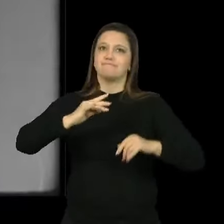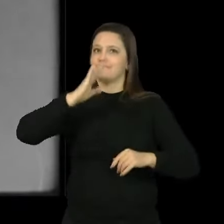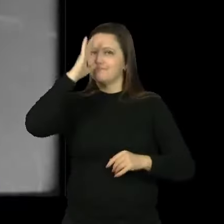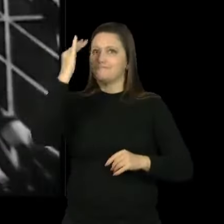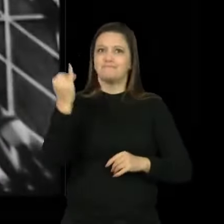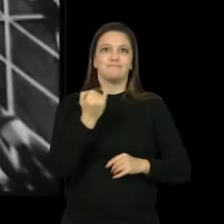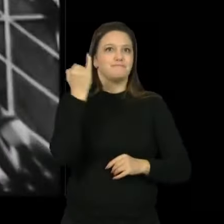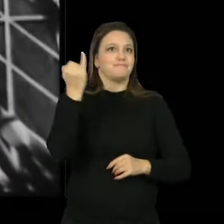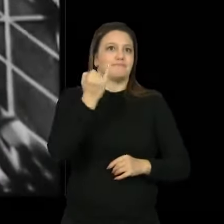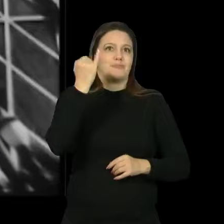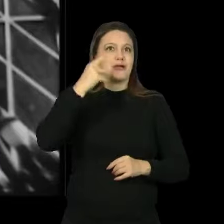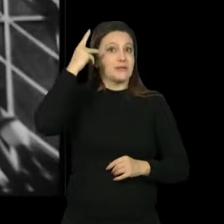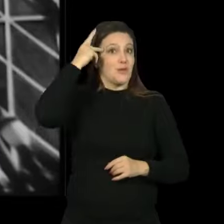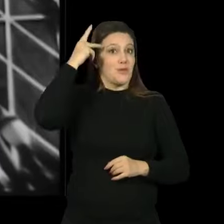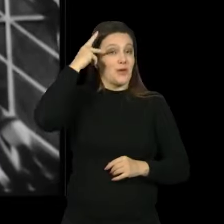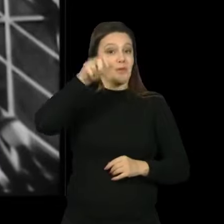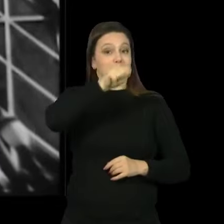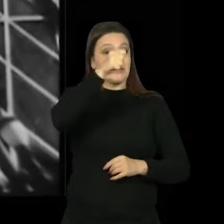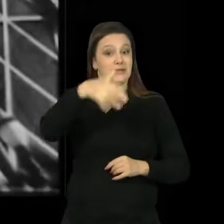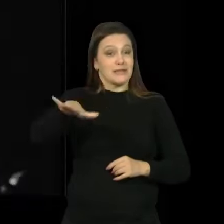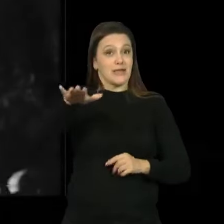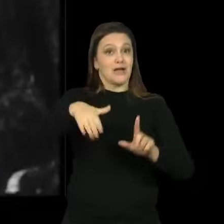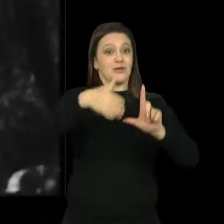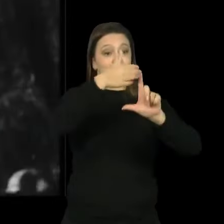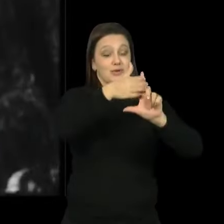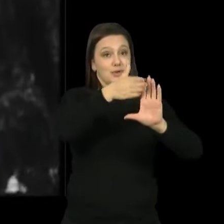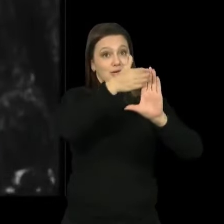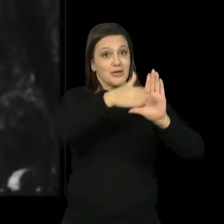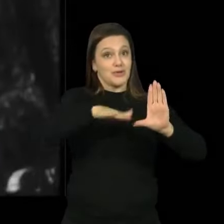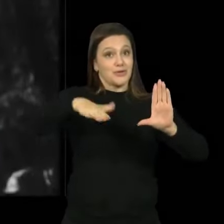São Paulo e em Santos, no litoral paulista.